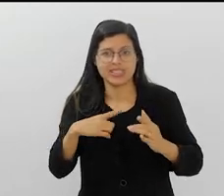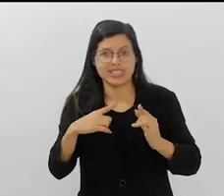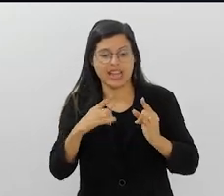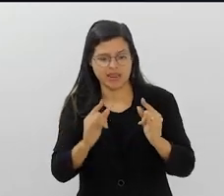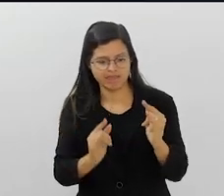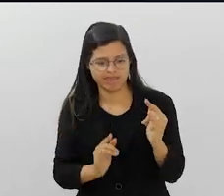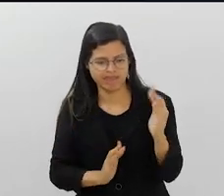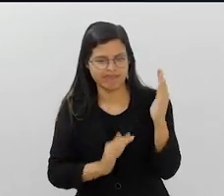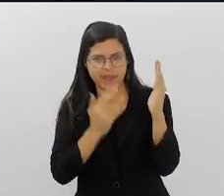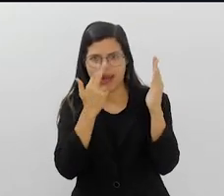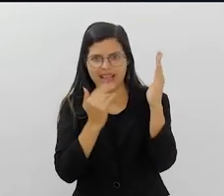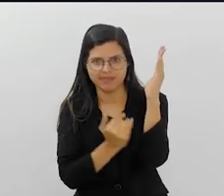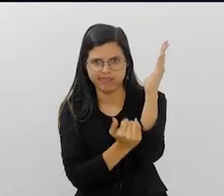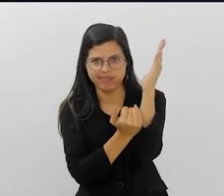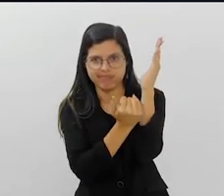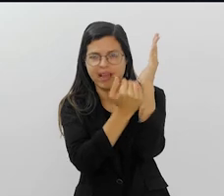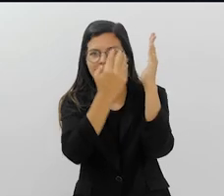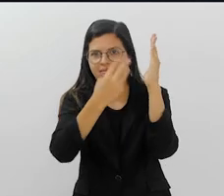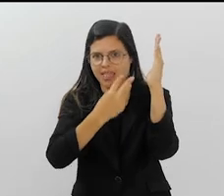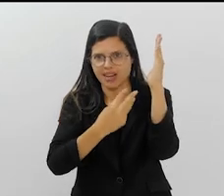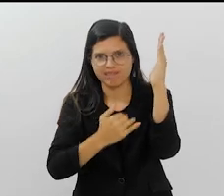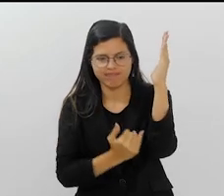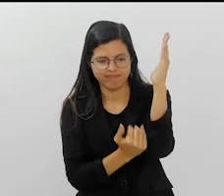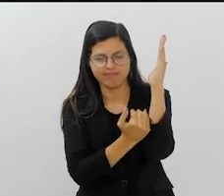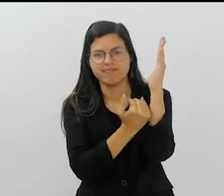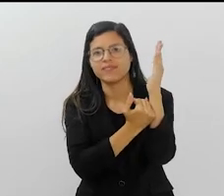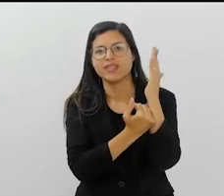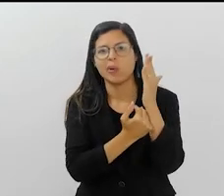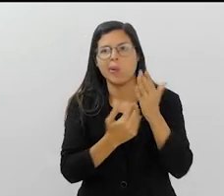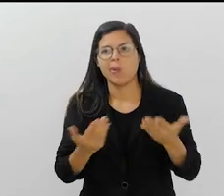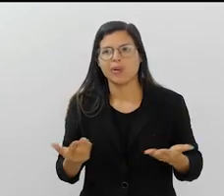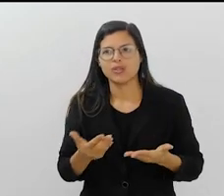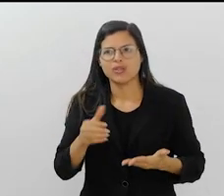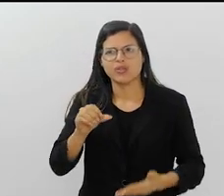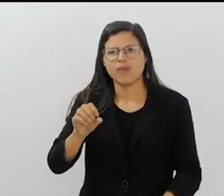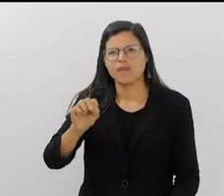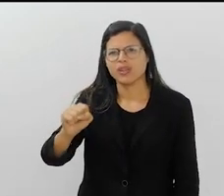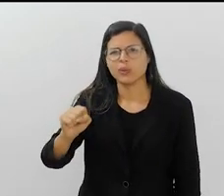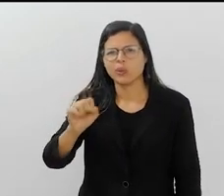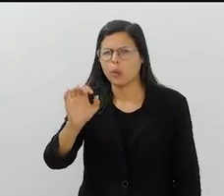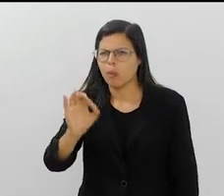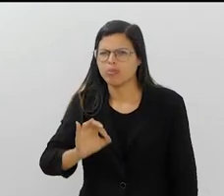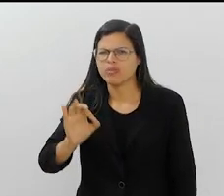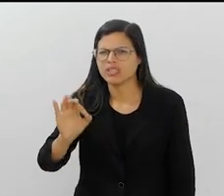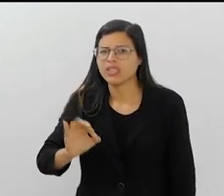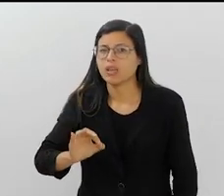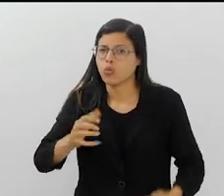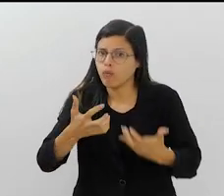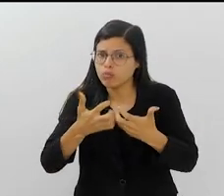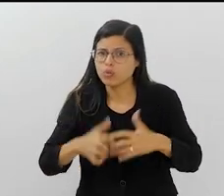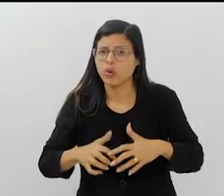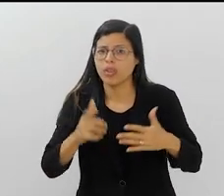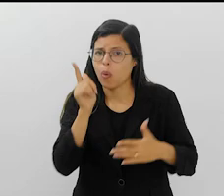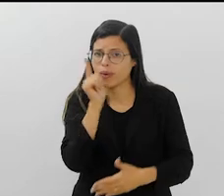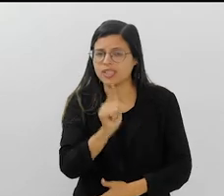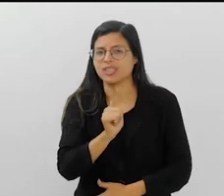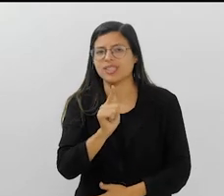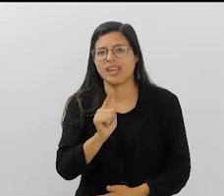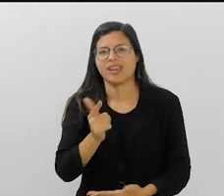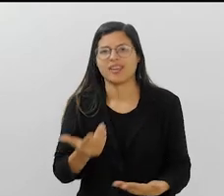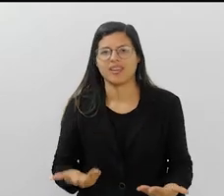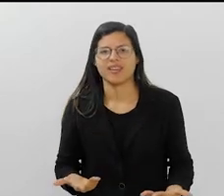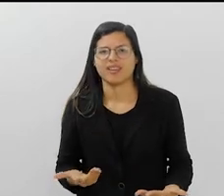de 3, 4 andares sobre rodas. E tudo funciona, sei lá, em 98% das vezes, 2%, 3% deu errado.